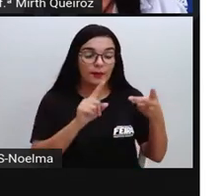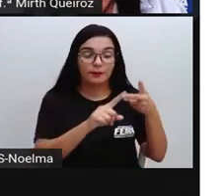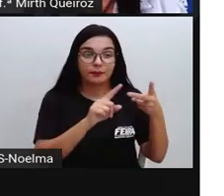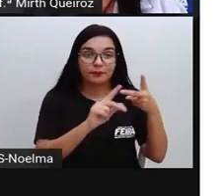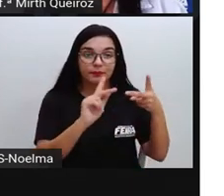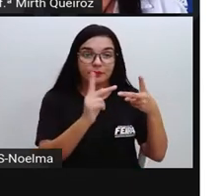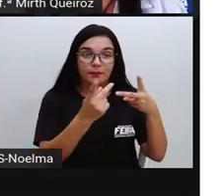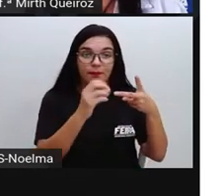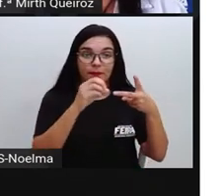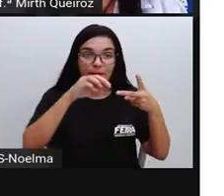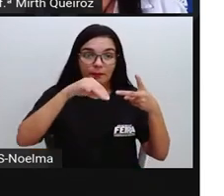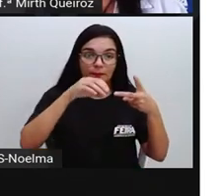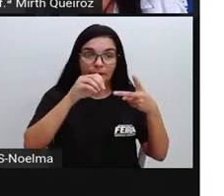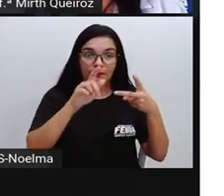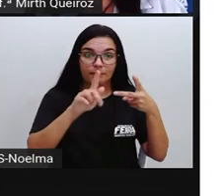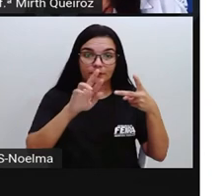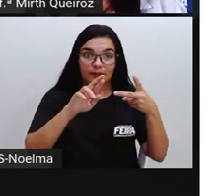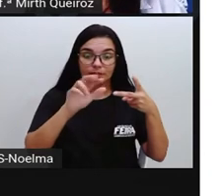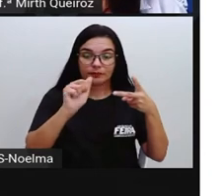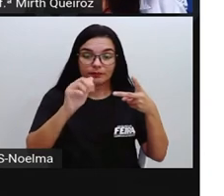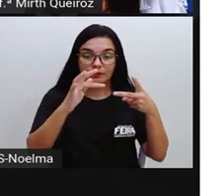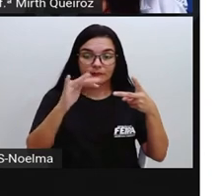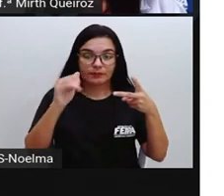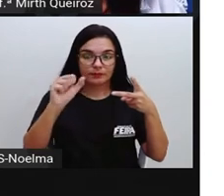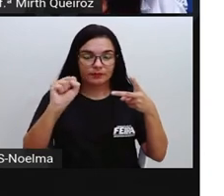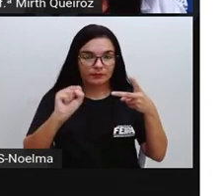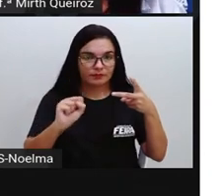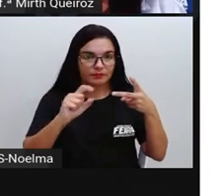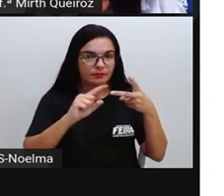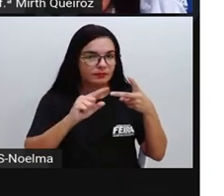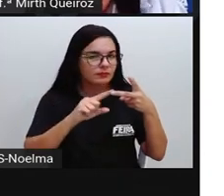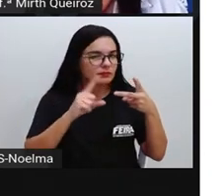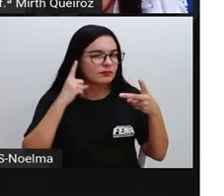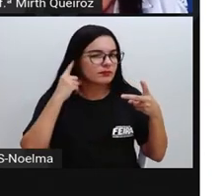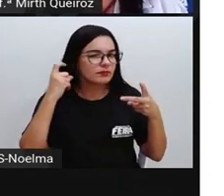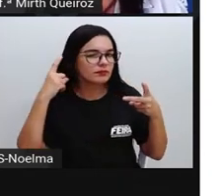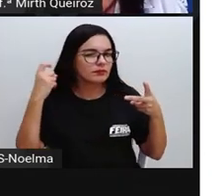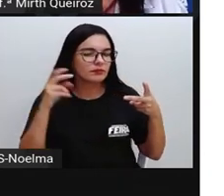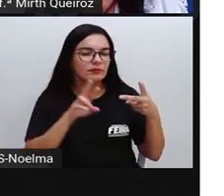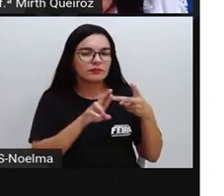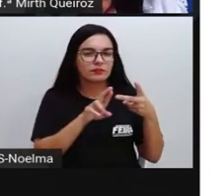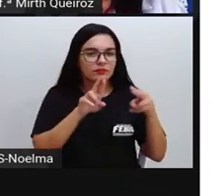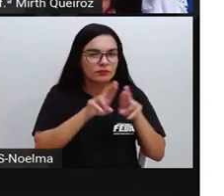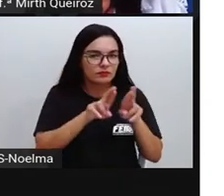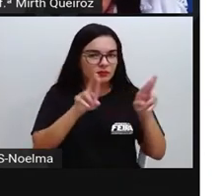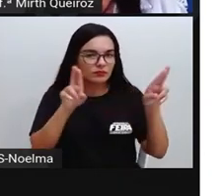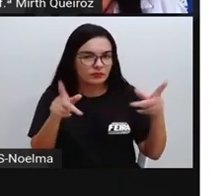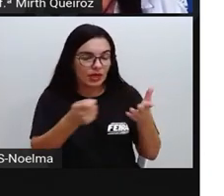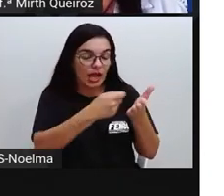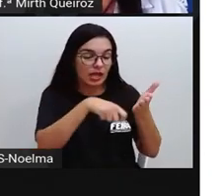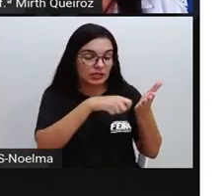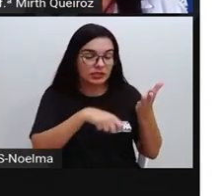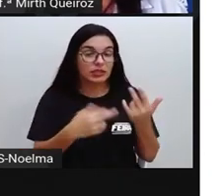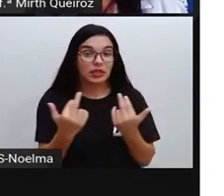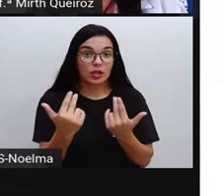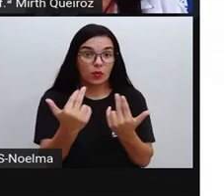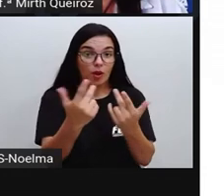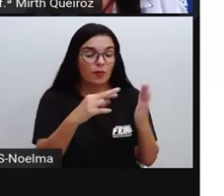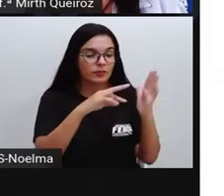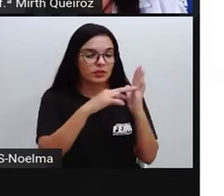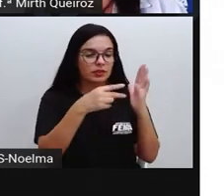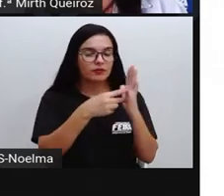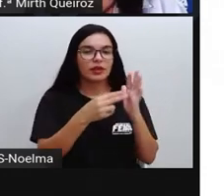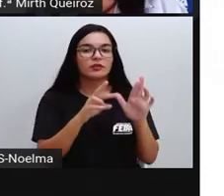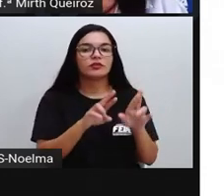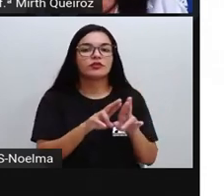são aquelas palavras que apresentam o som diferente, a escrita é igual e o significado é diferente.